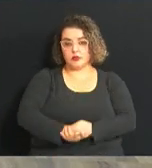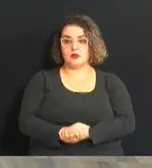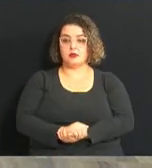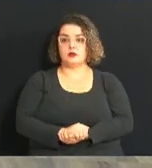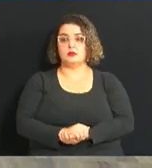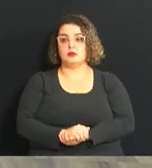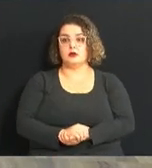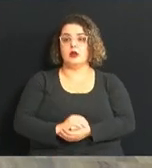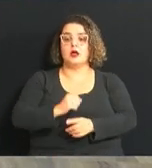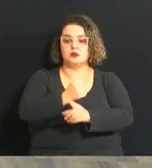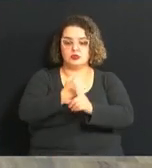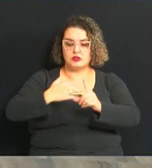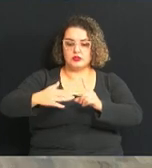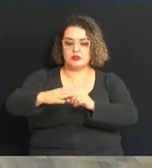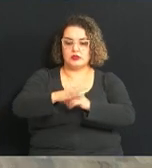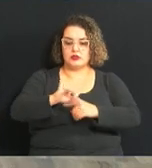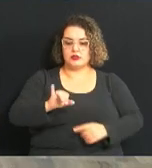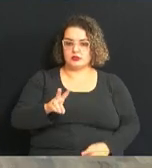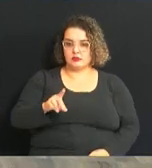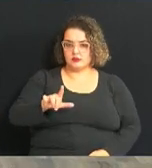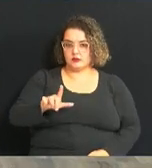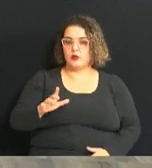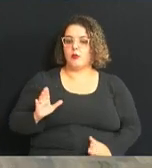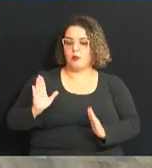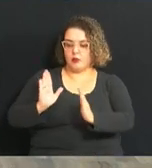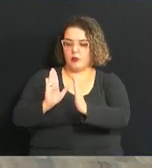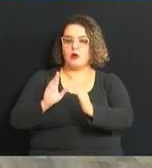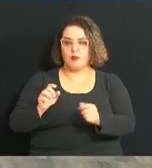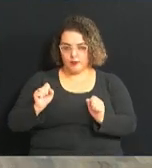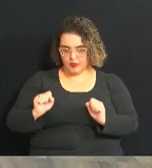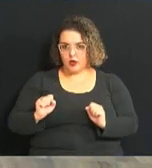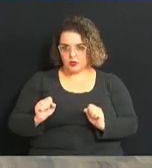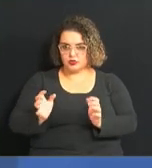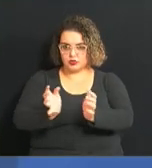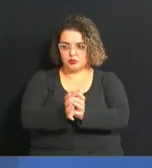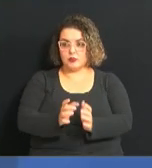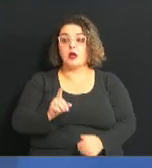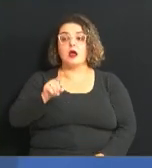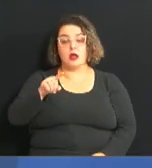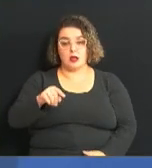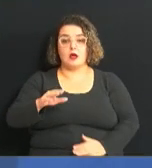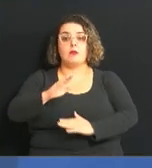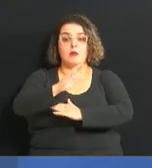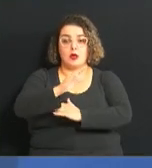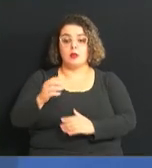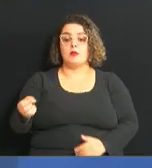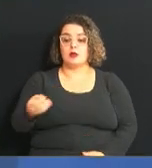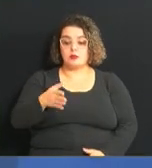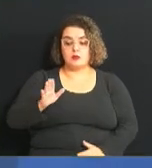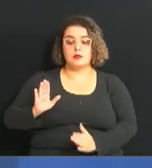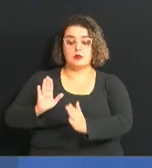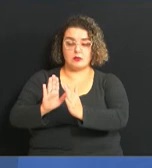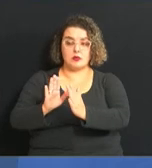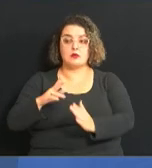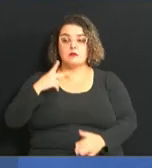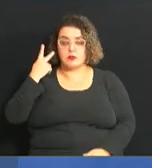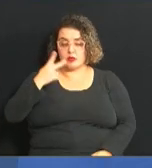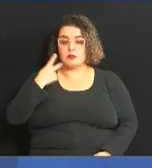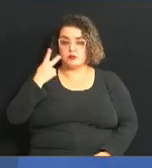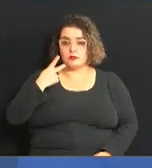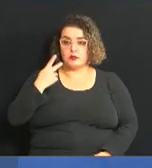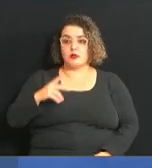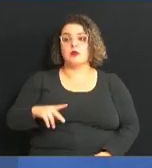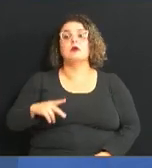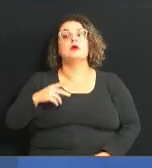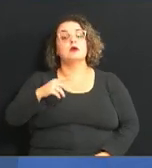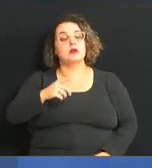civil pode fazer parte da frente parlamentar. Exatamente. Agora, a Câmara tem uma nova frente parlamentar aí e foi o vereador